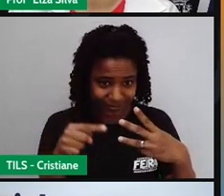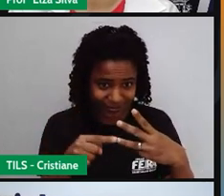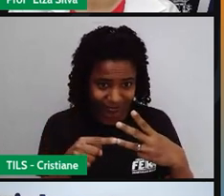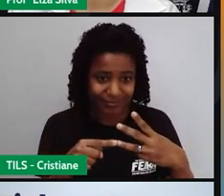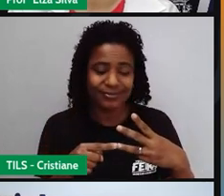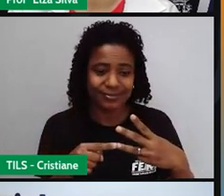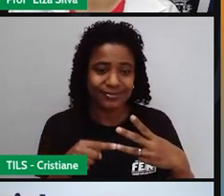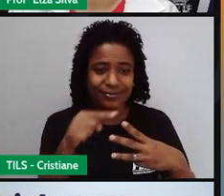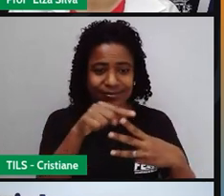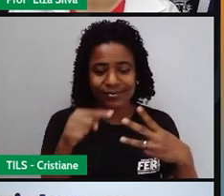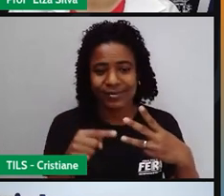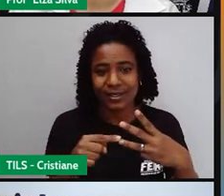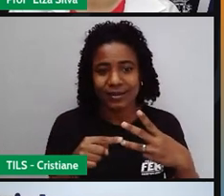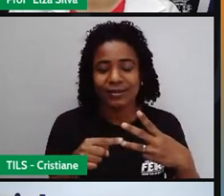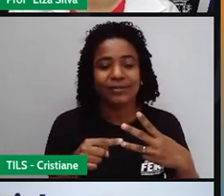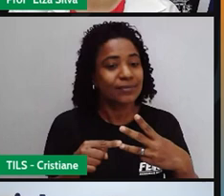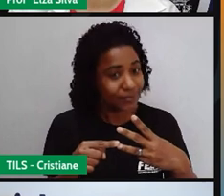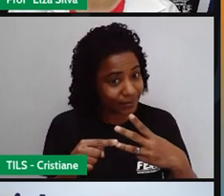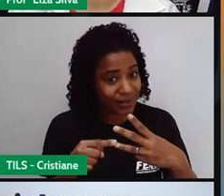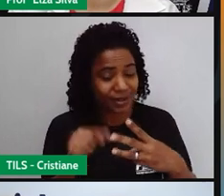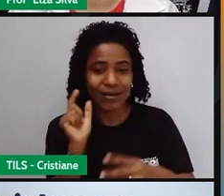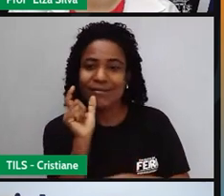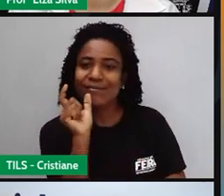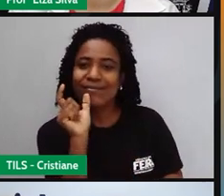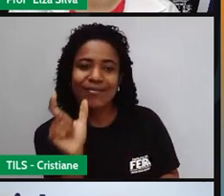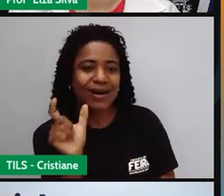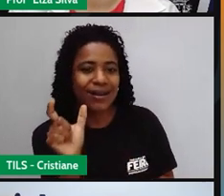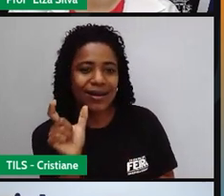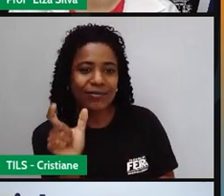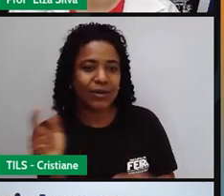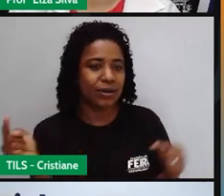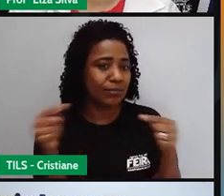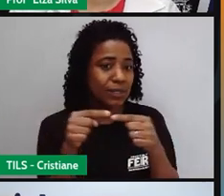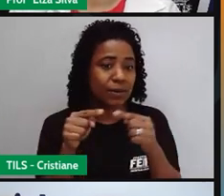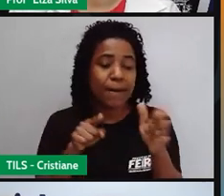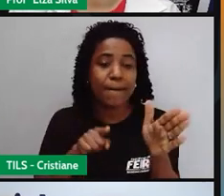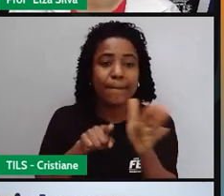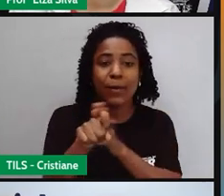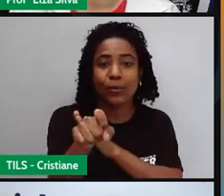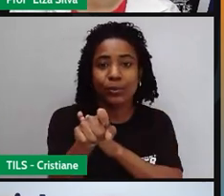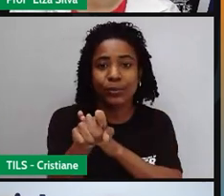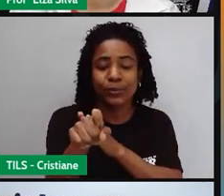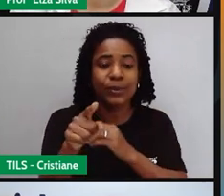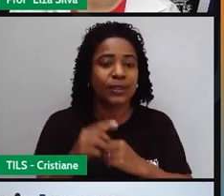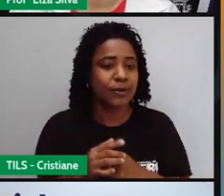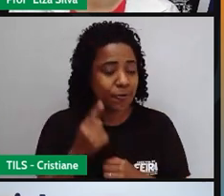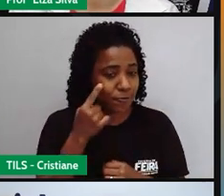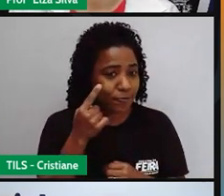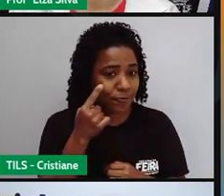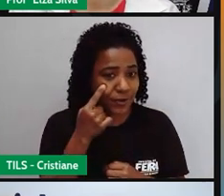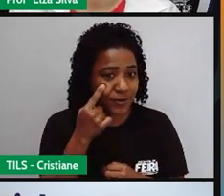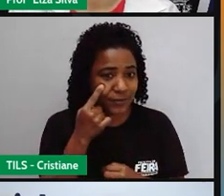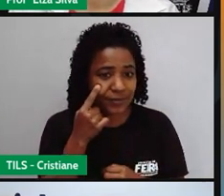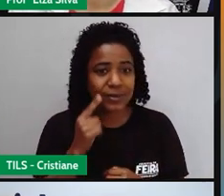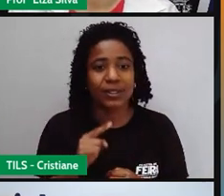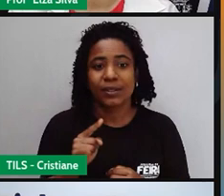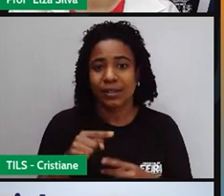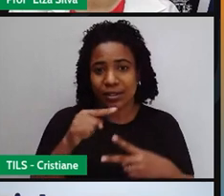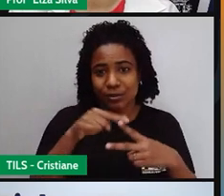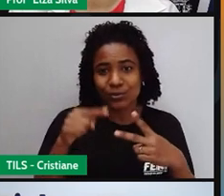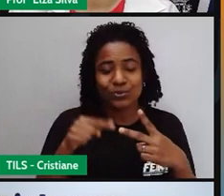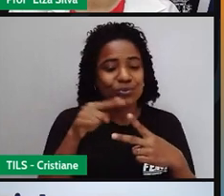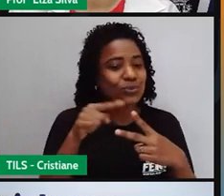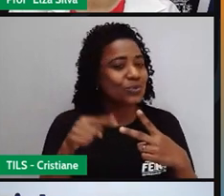questions, que são palavras que são utilizadas para fazer perguntas. Então, perceba que as duas primeiras